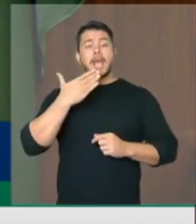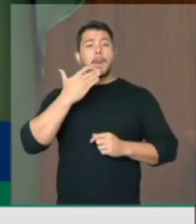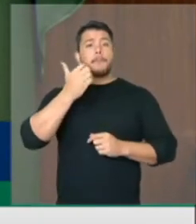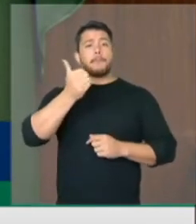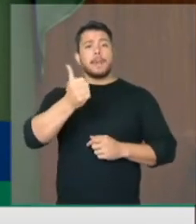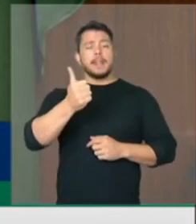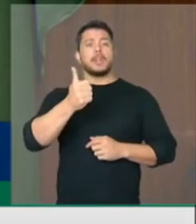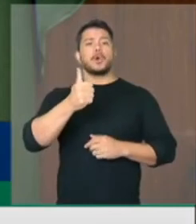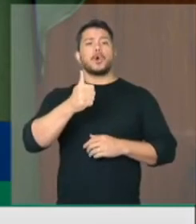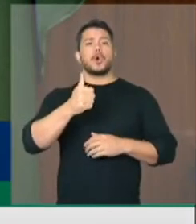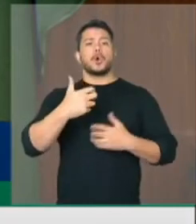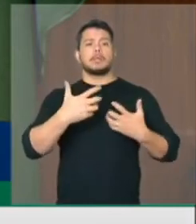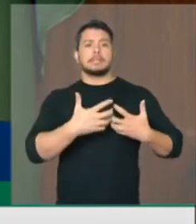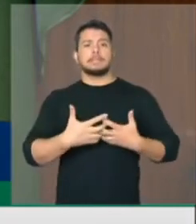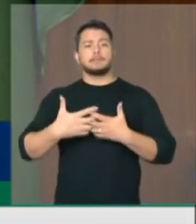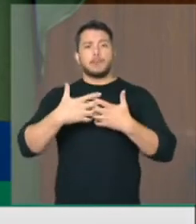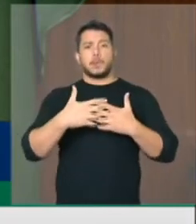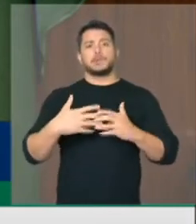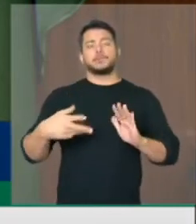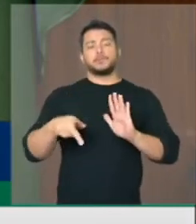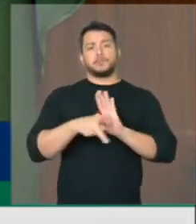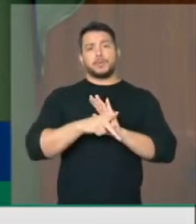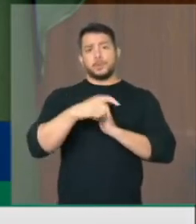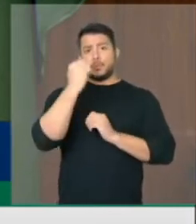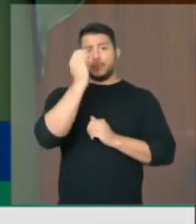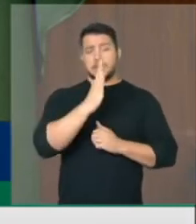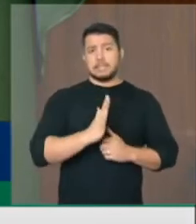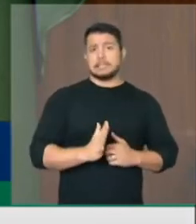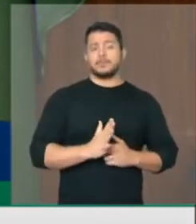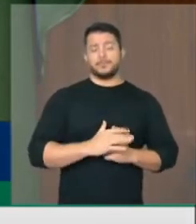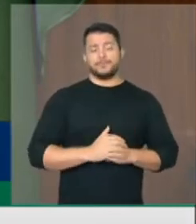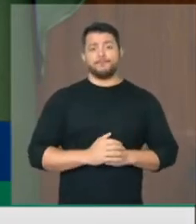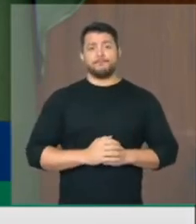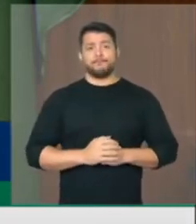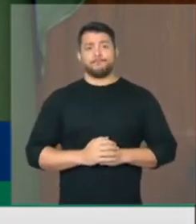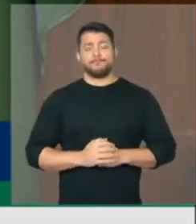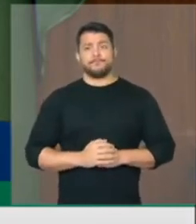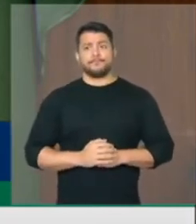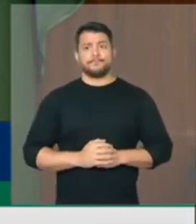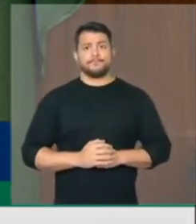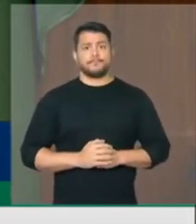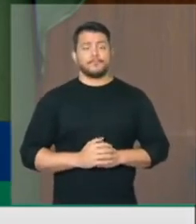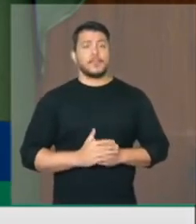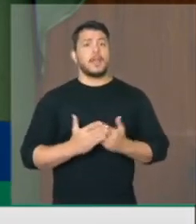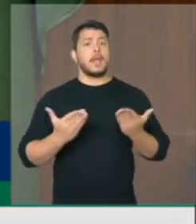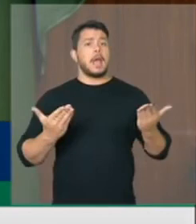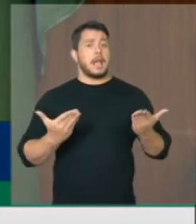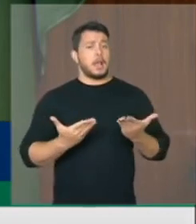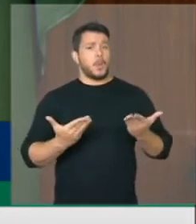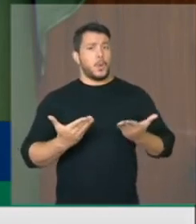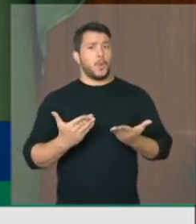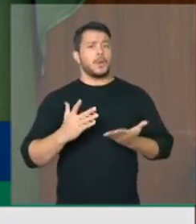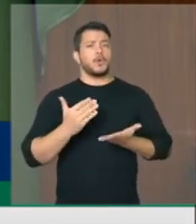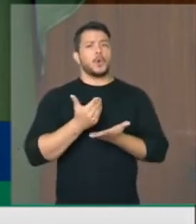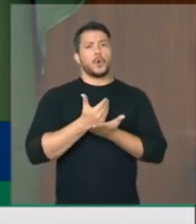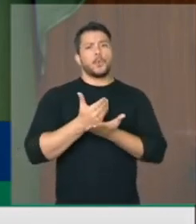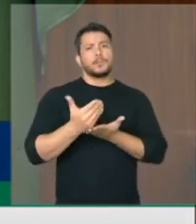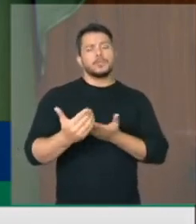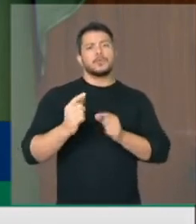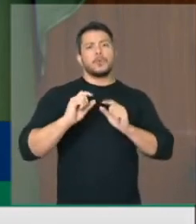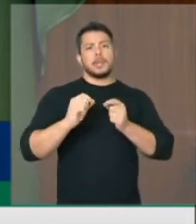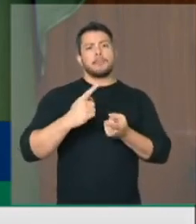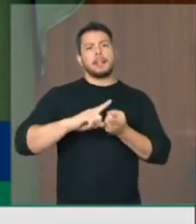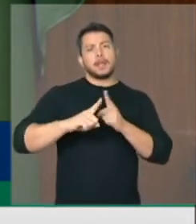do Brasil. E agora, na plena negociação salarial e